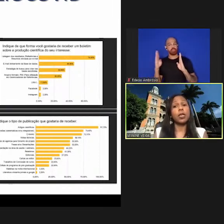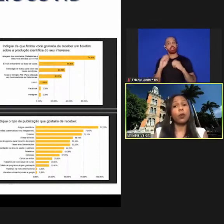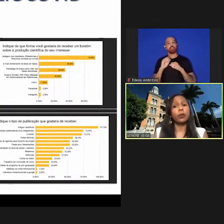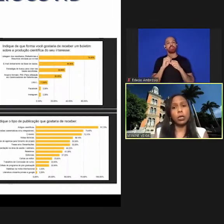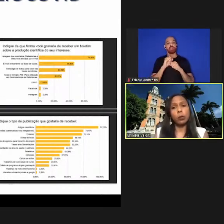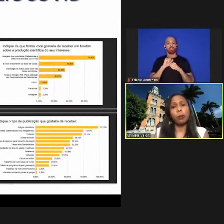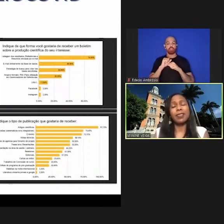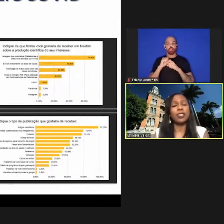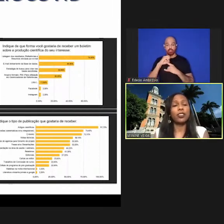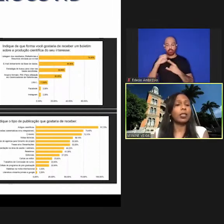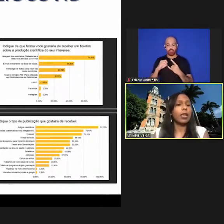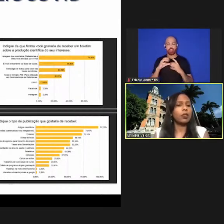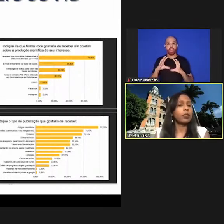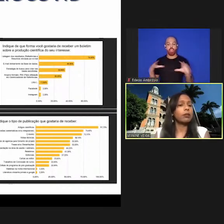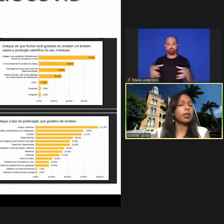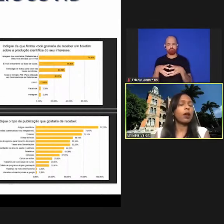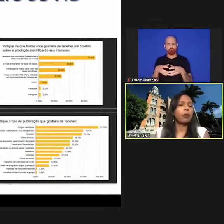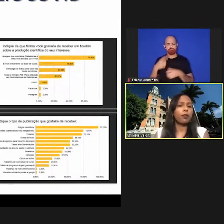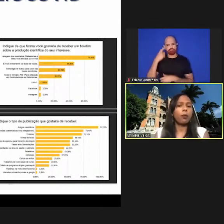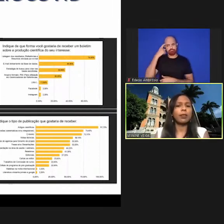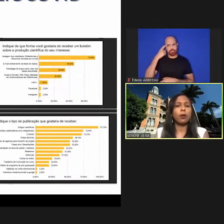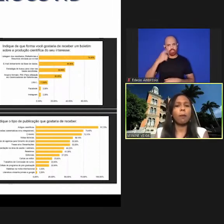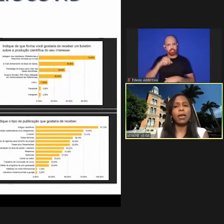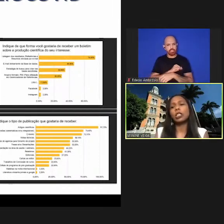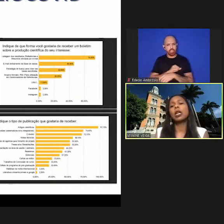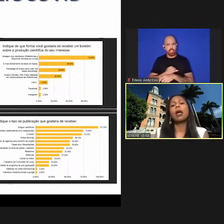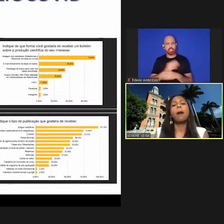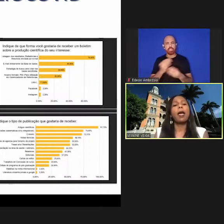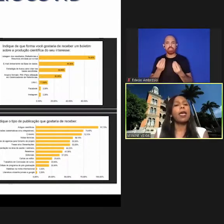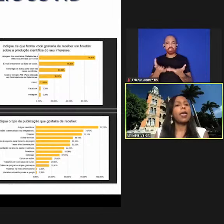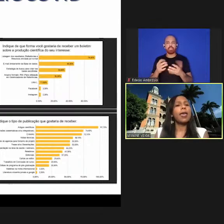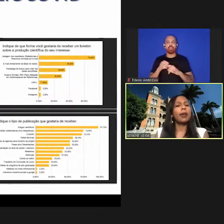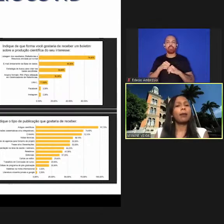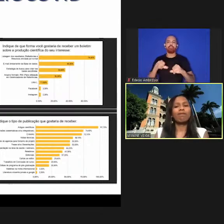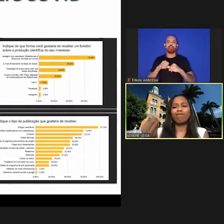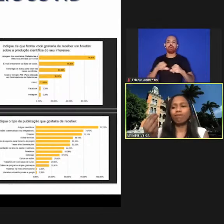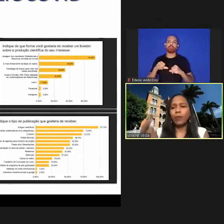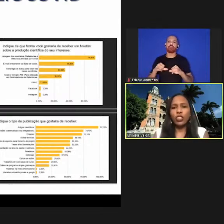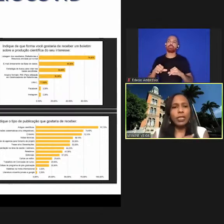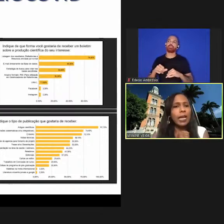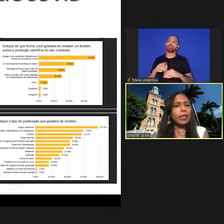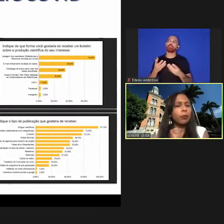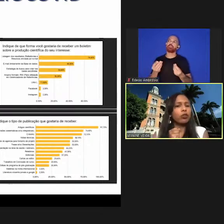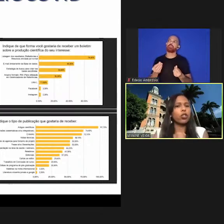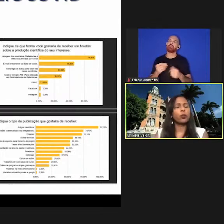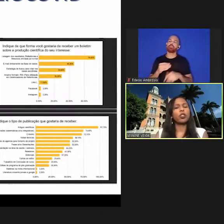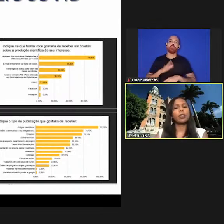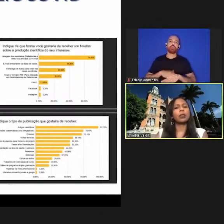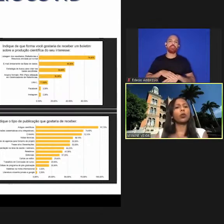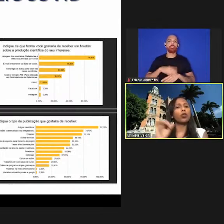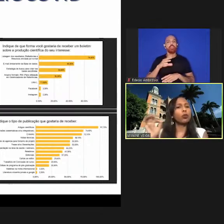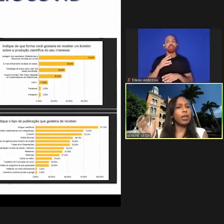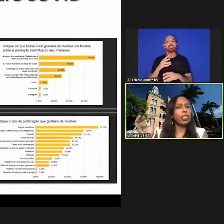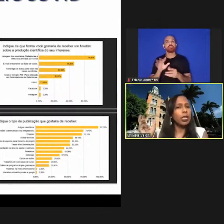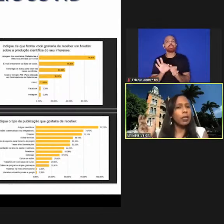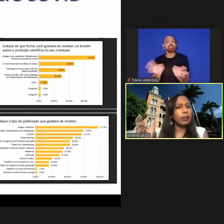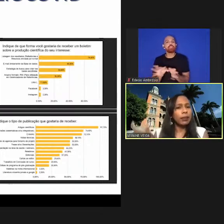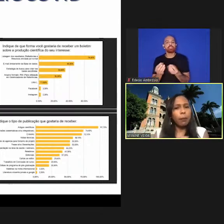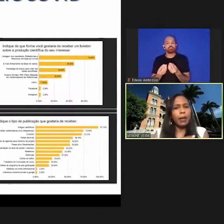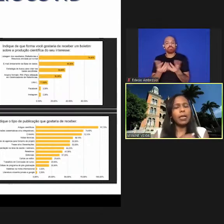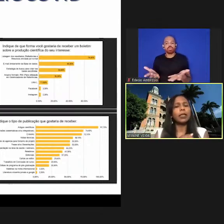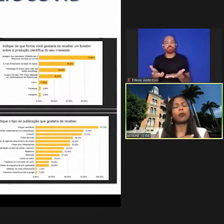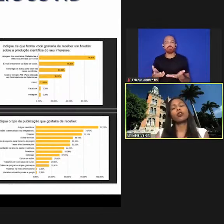Fiocruz se reuniram para pensar estratégias e entregar uma informação mais chegada para os nossos pesquisadores mais